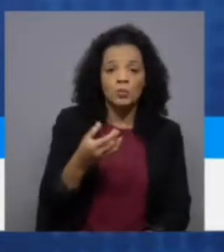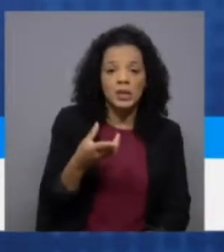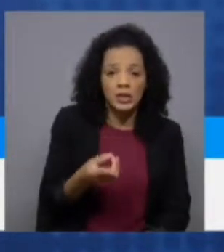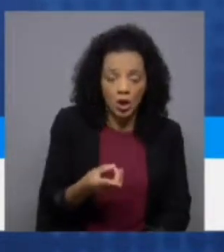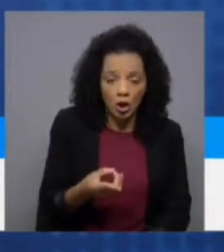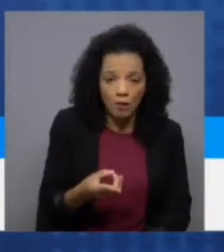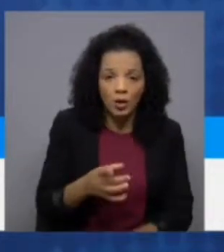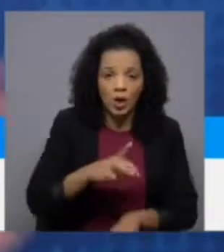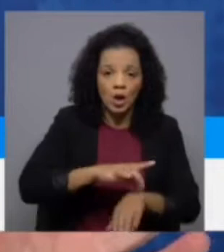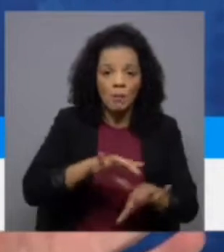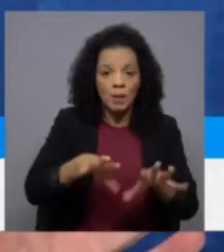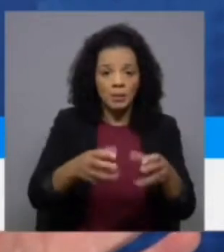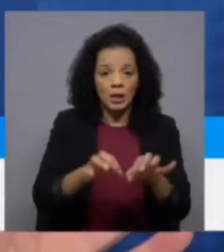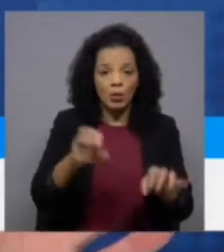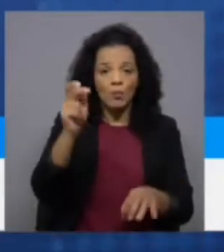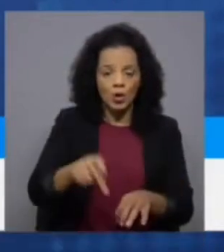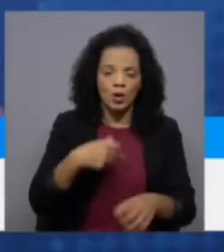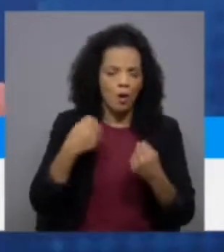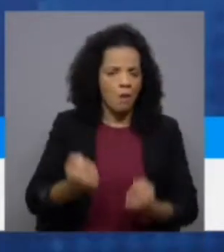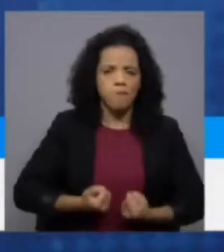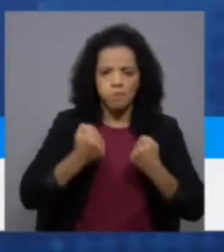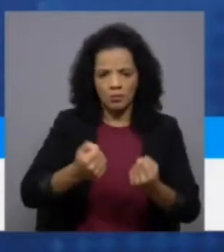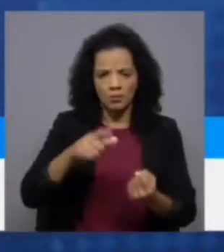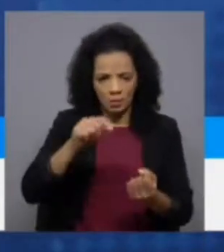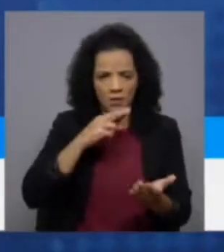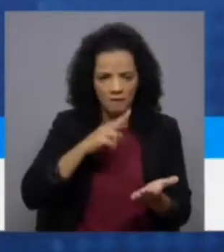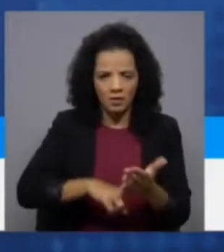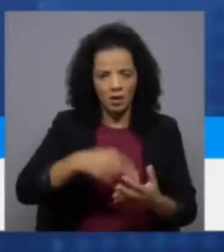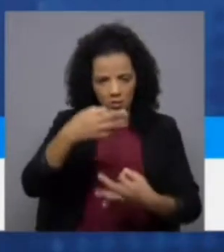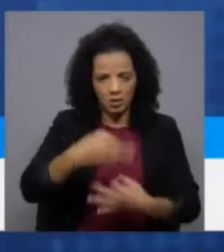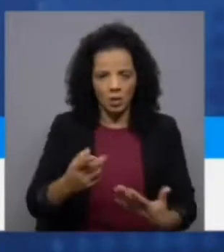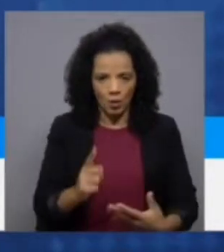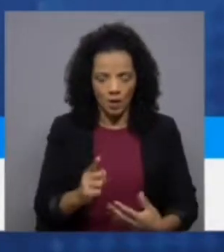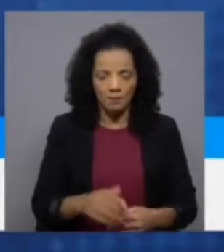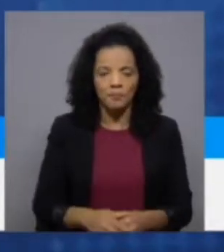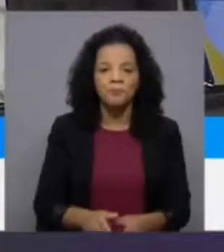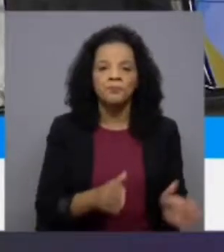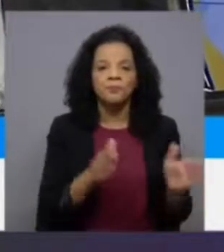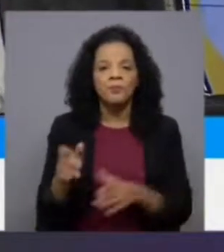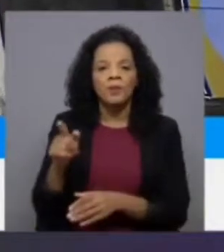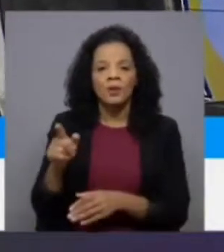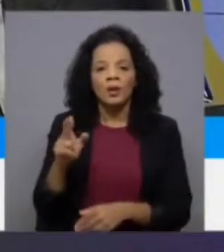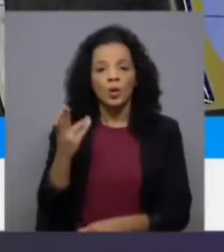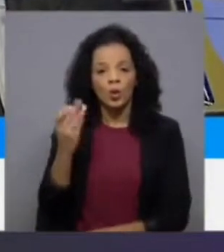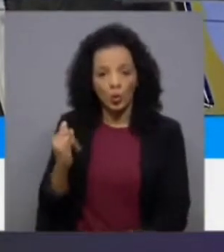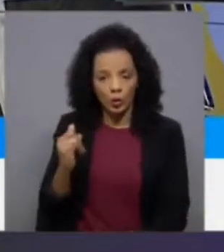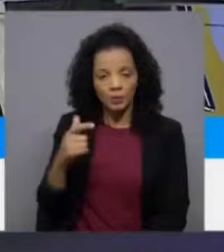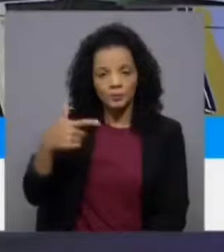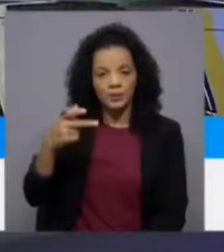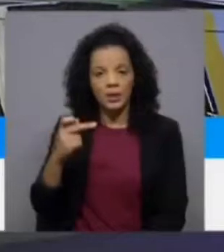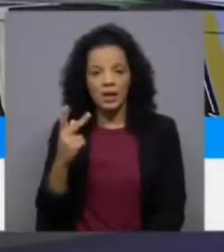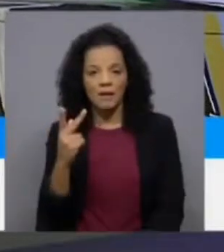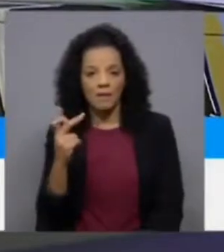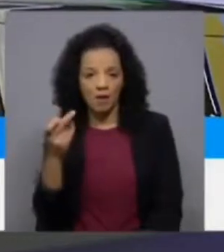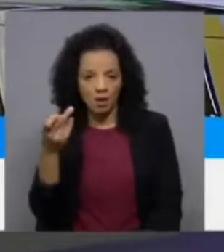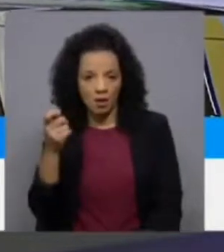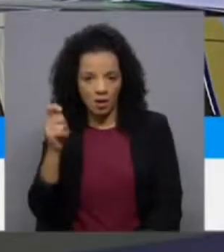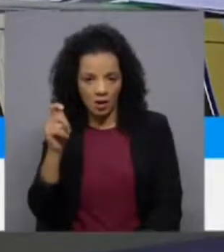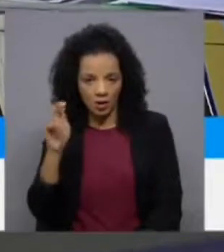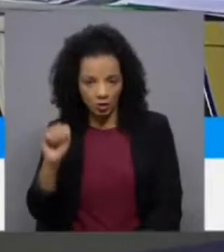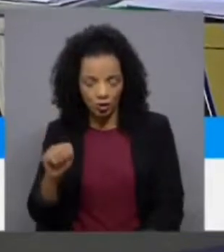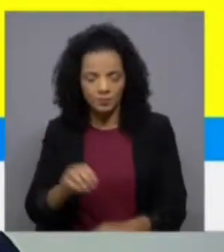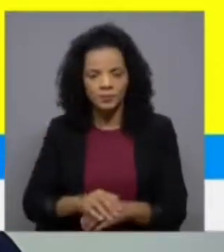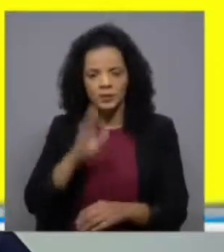com a pandemia como tivemos, também não tinha conseguido. Portanto, vamos lá ser sérios, não é? Rui Tavares, é através da redução de